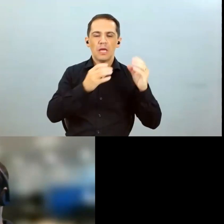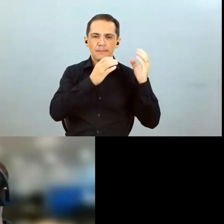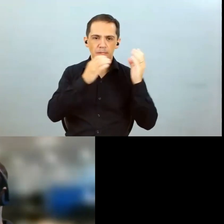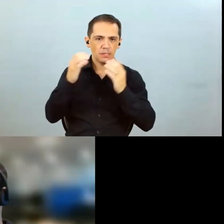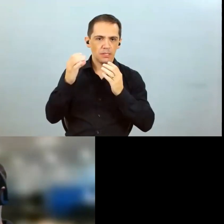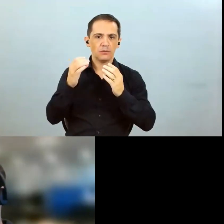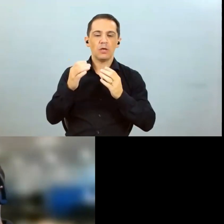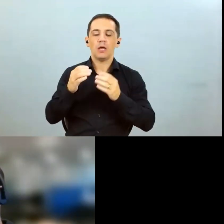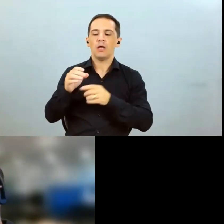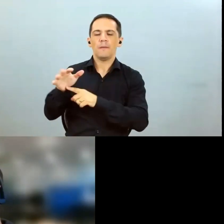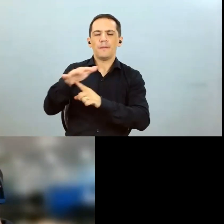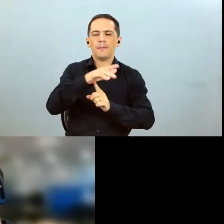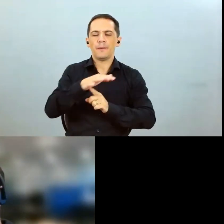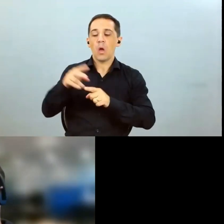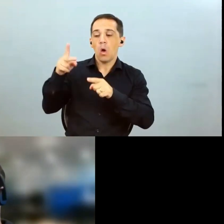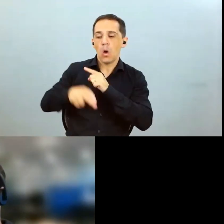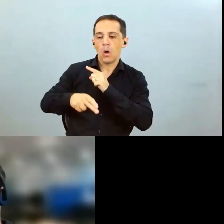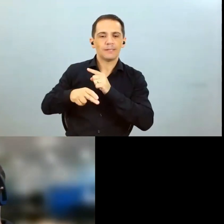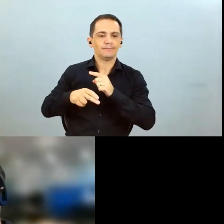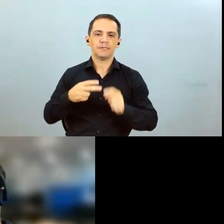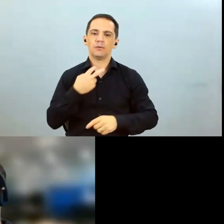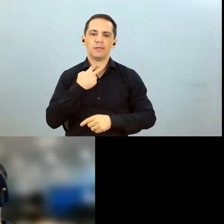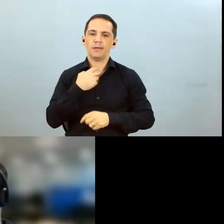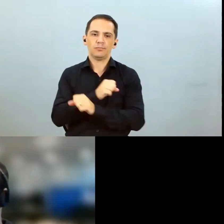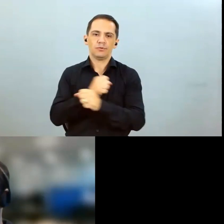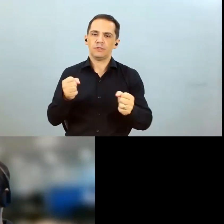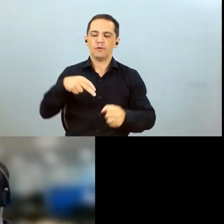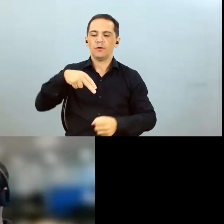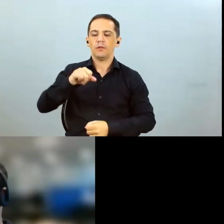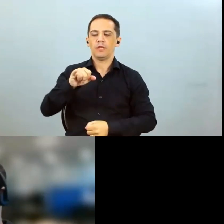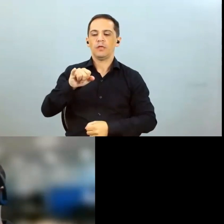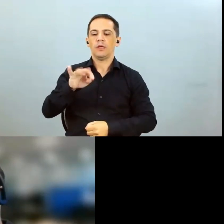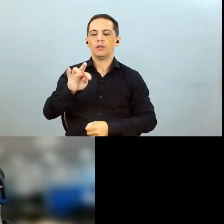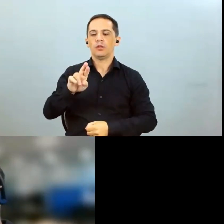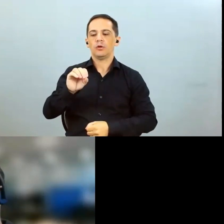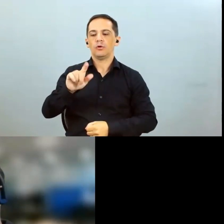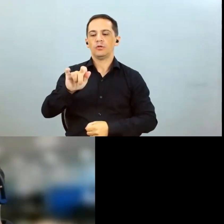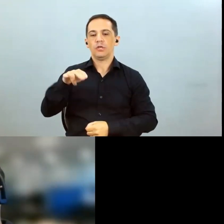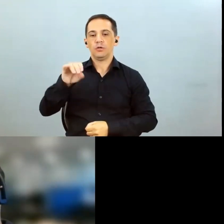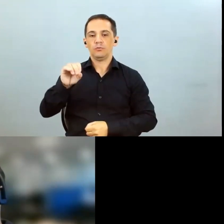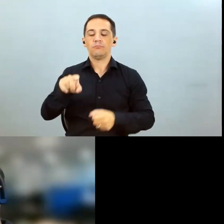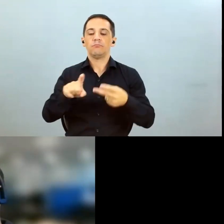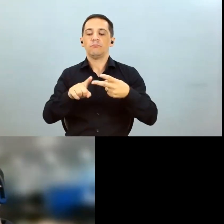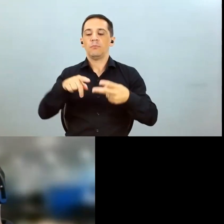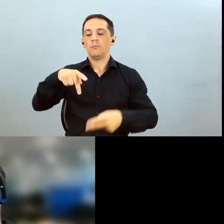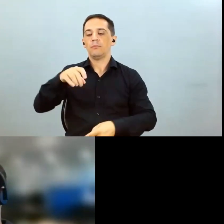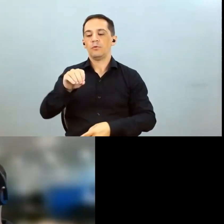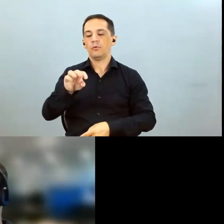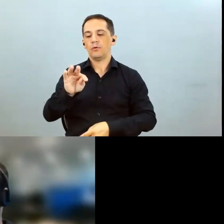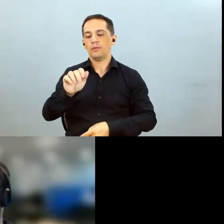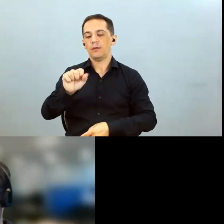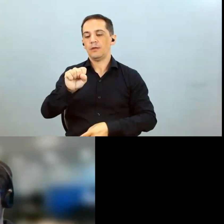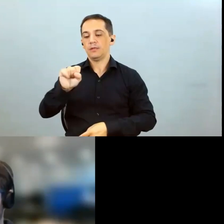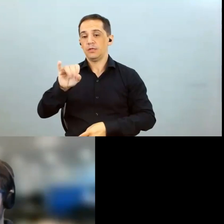cortar ele. E a gente adubou normal em nitrogênio e o próprio potássio também no milho e no algodão eles são mais